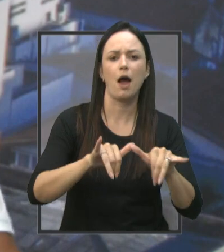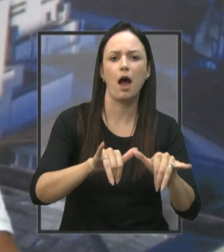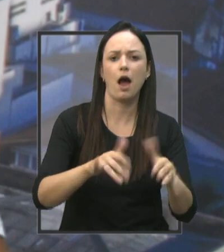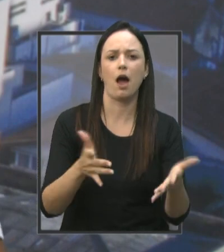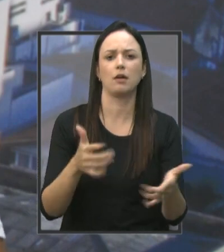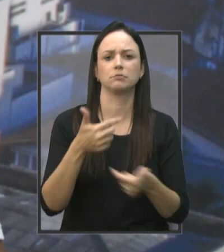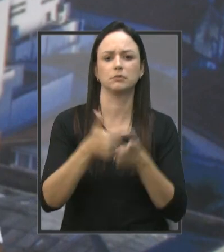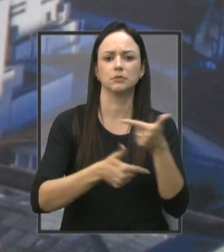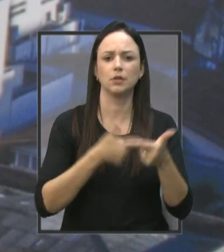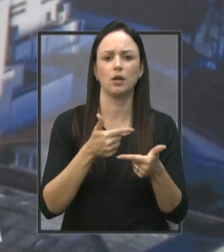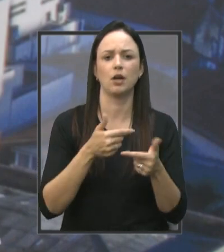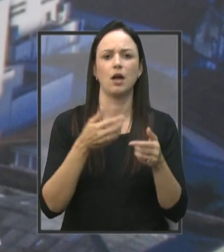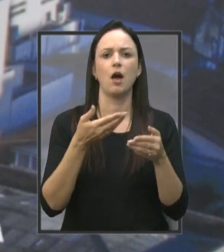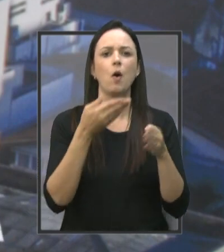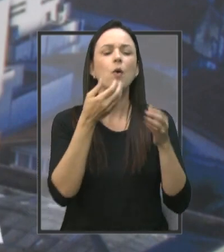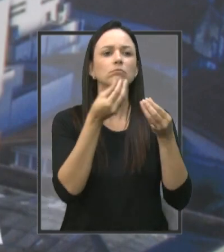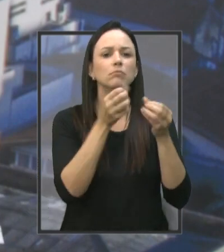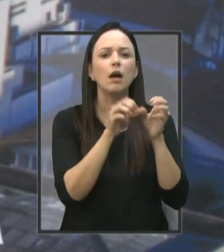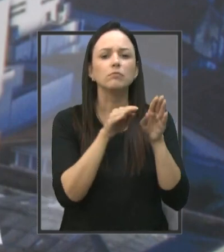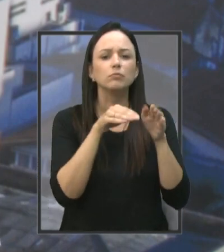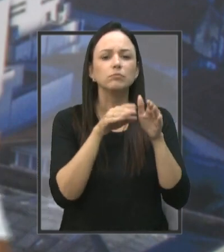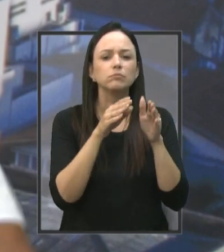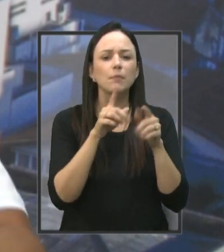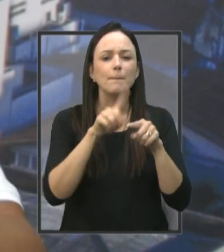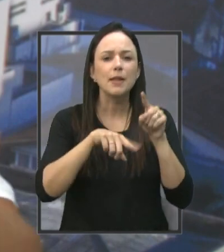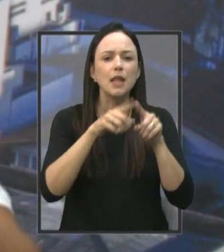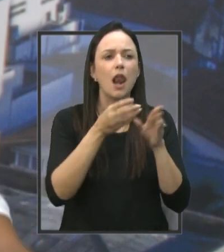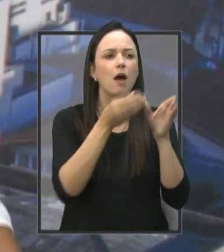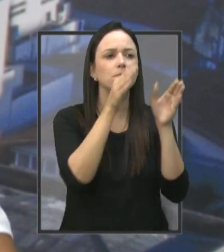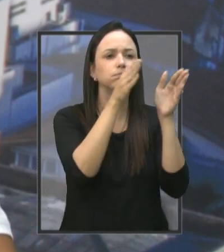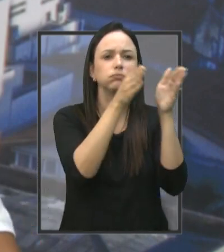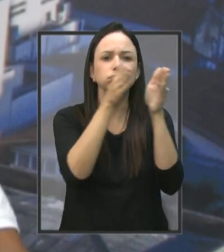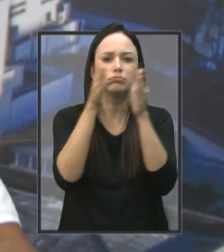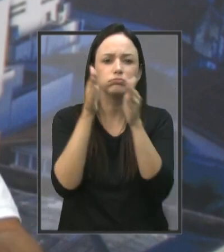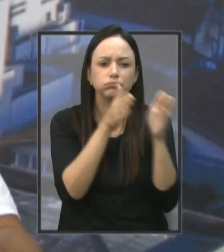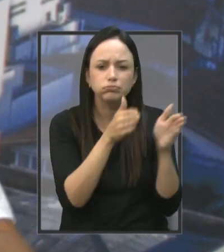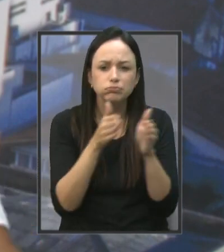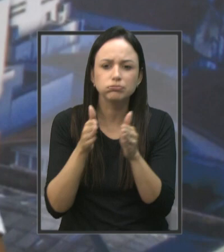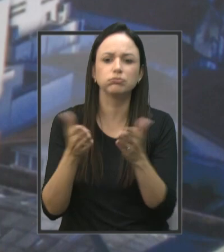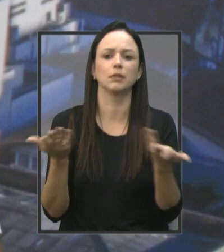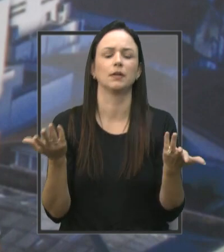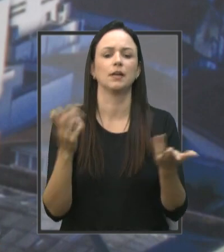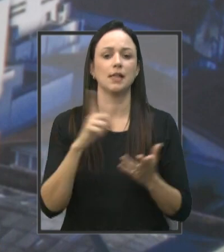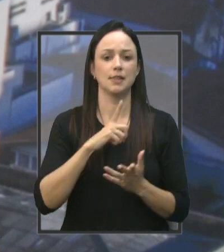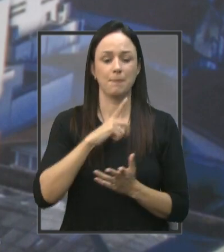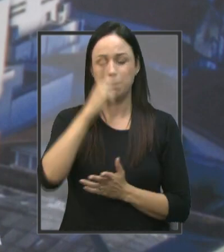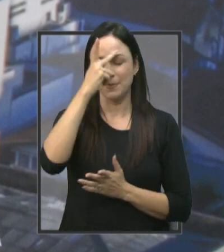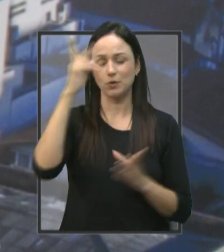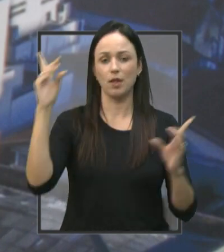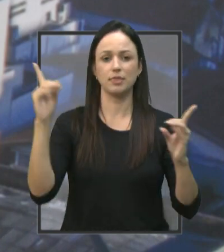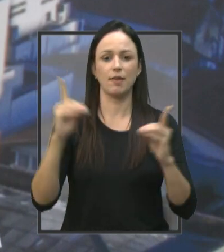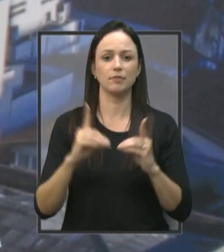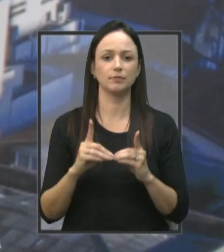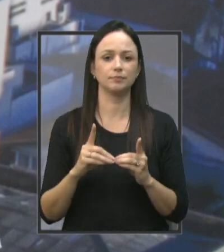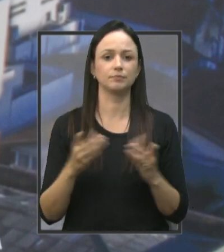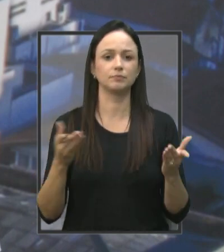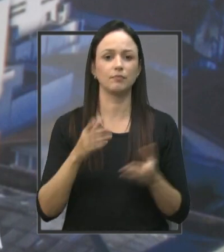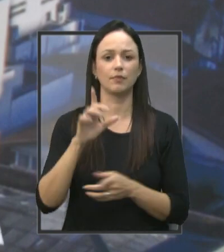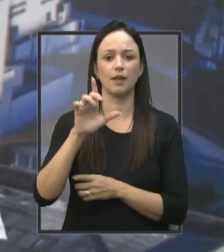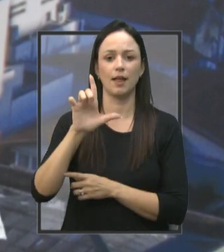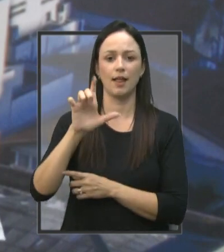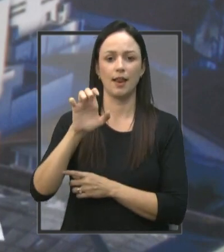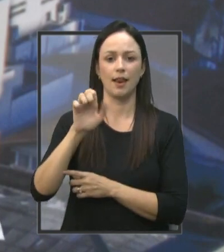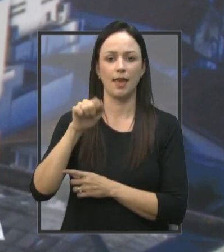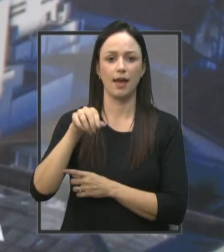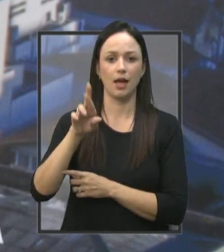Repositor E pessoas com deficiência Que por exemplo Nós temos hoje O Leandro Xavier